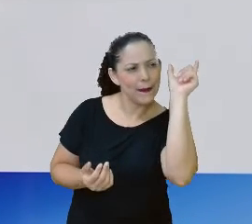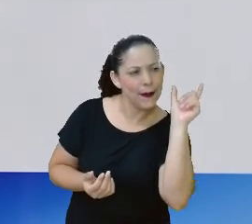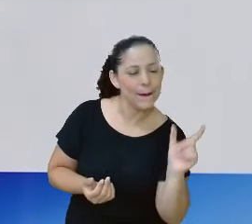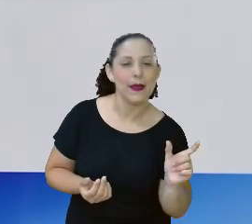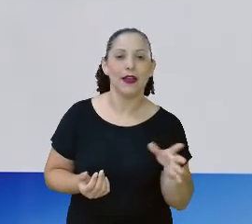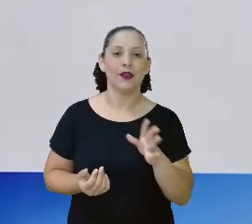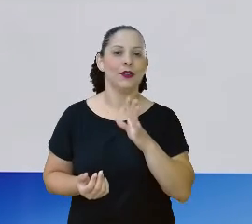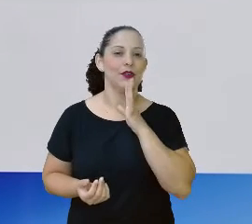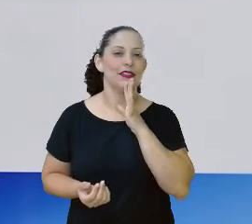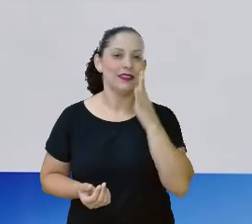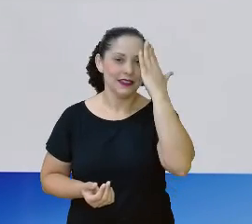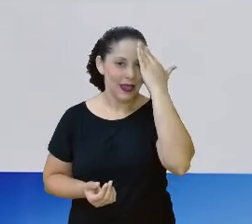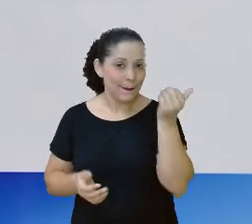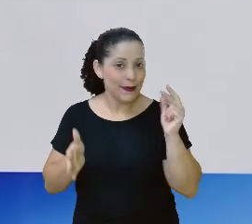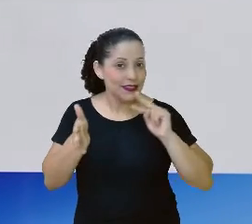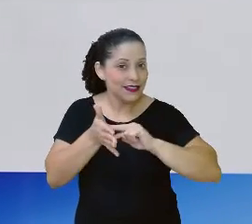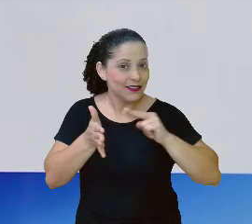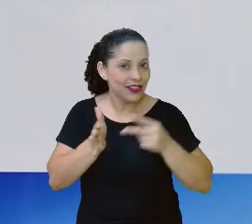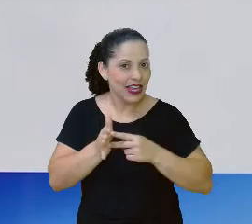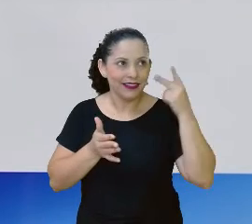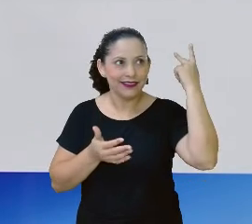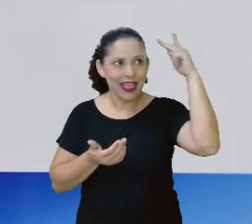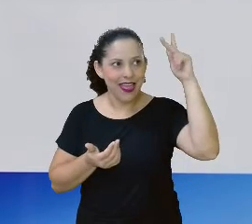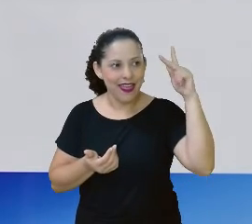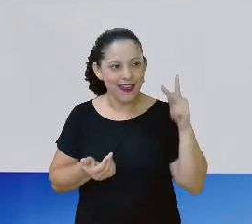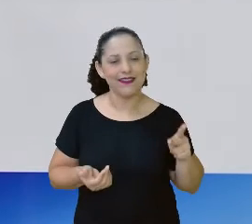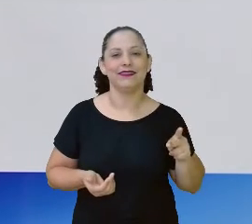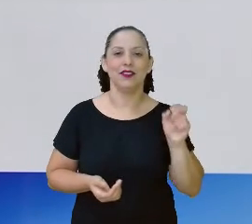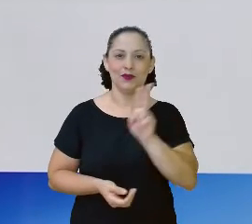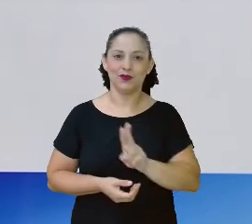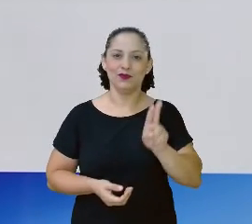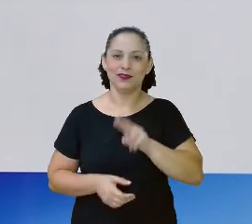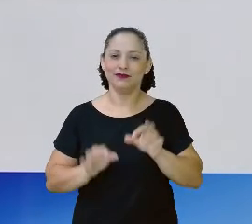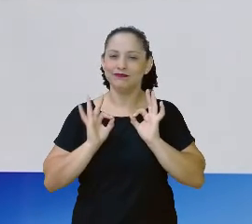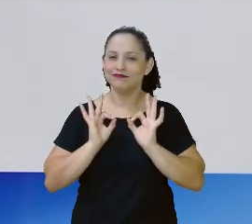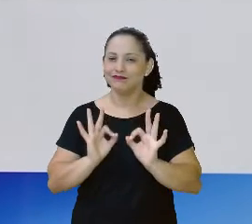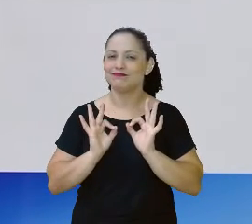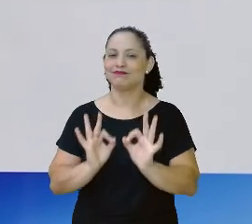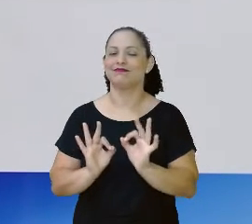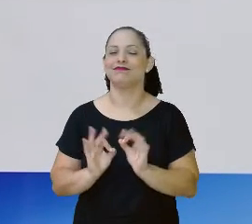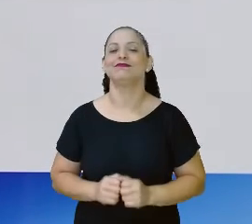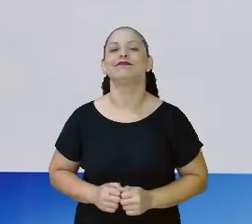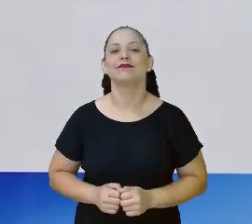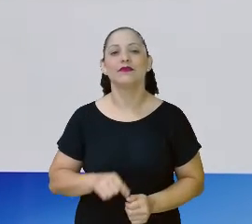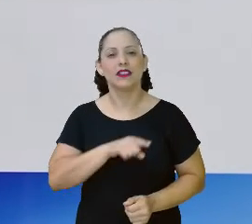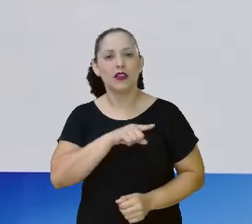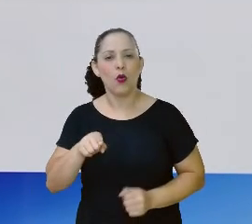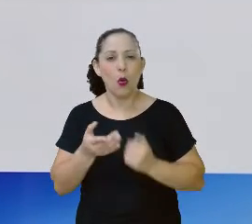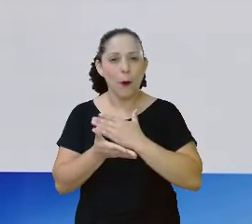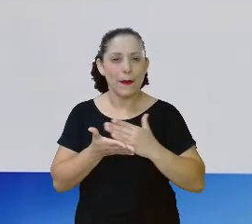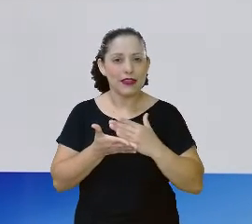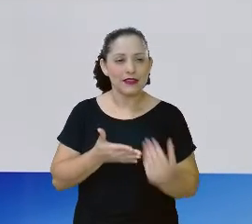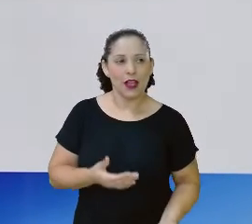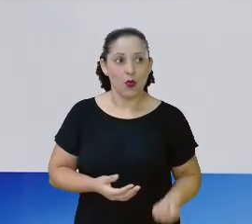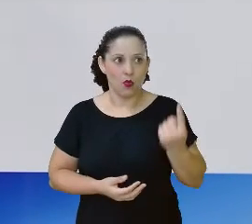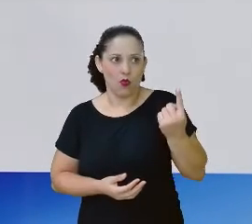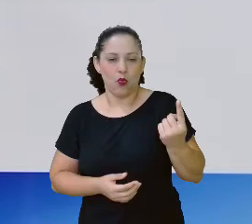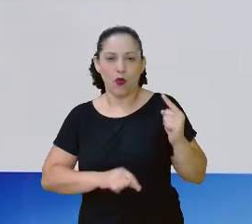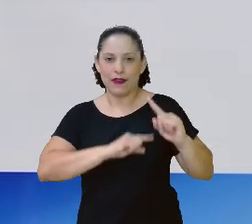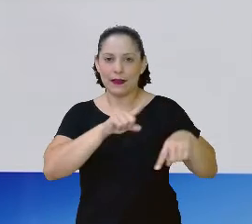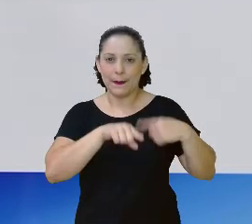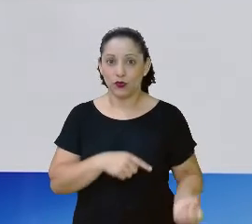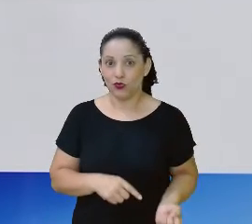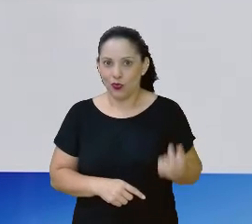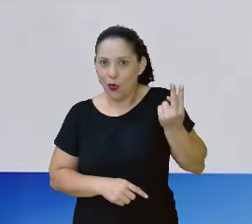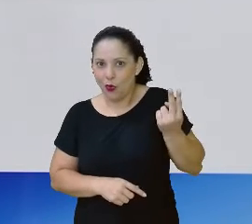saber o significado para saber aplicar corretamente. Fica aí a dica, quem sabe? Começa com uma, depois você aumenta para